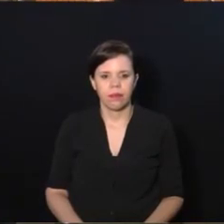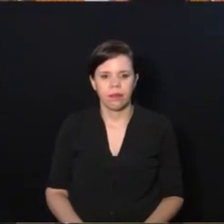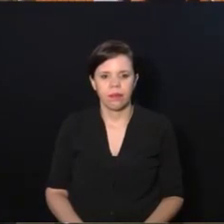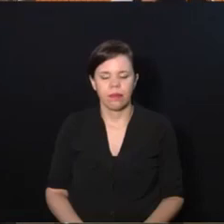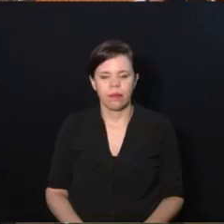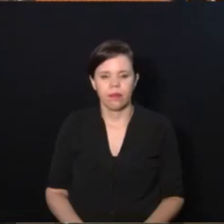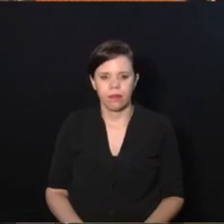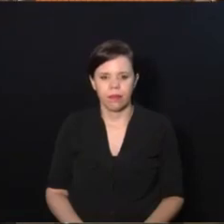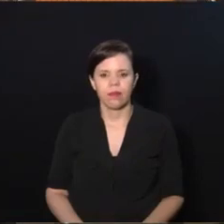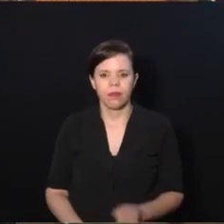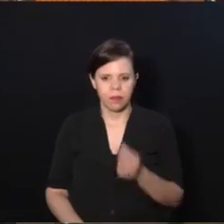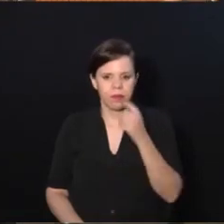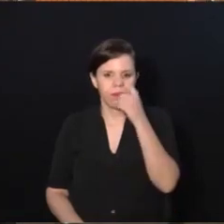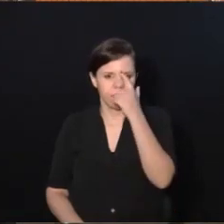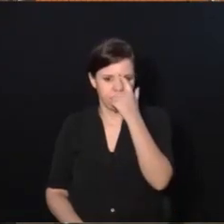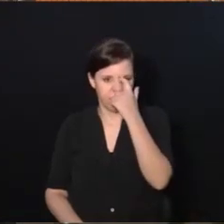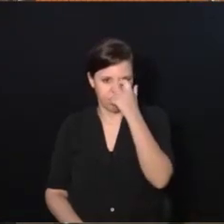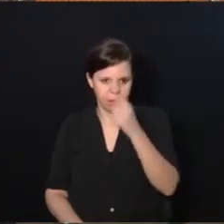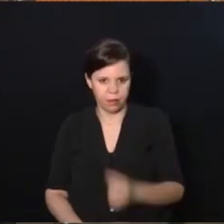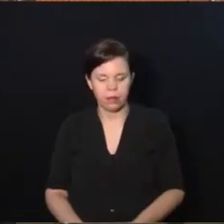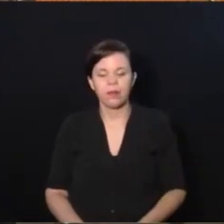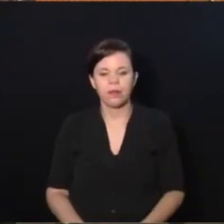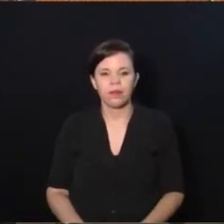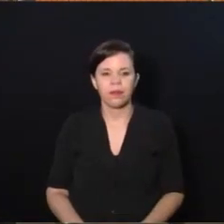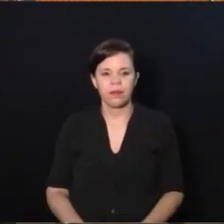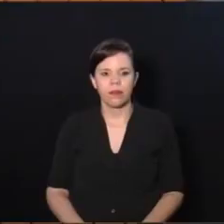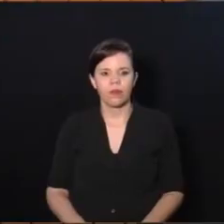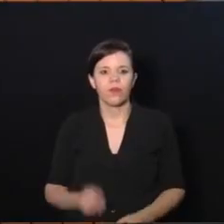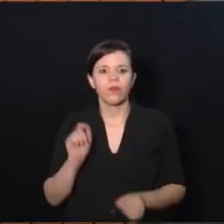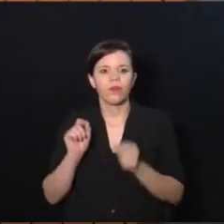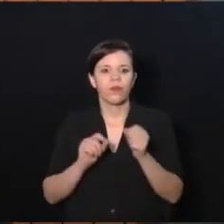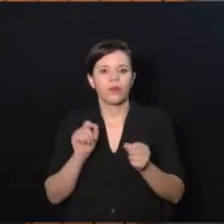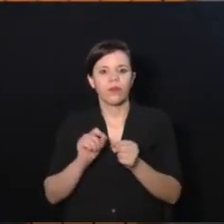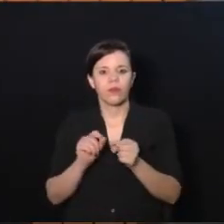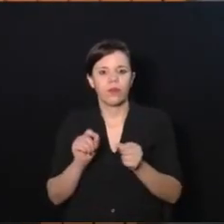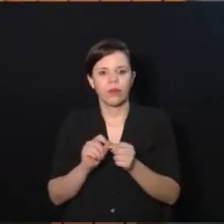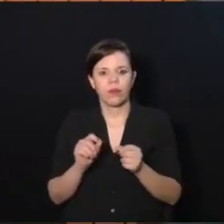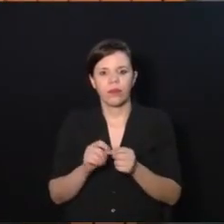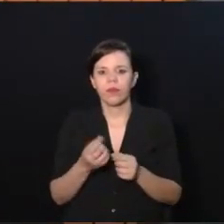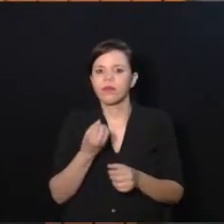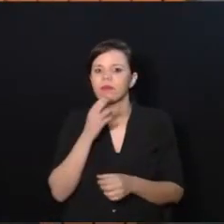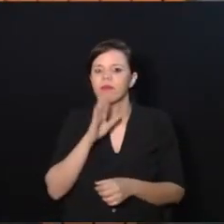Alô! Isso que eu fiz de